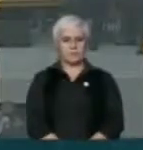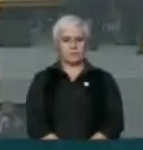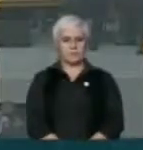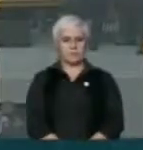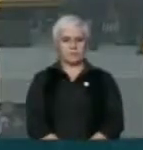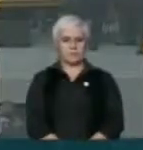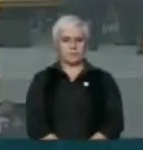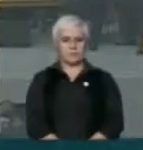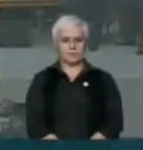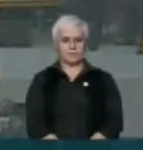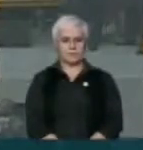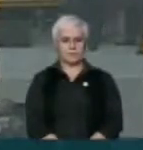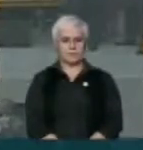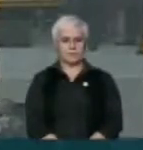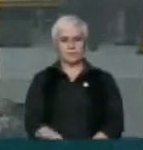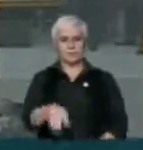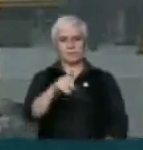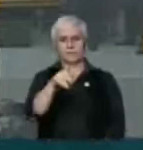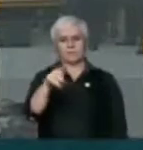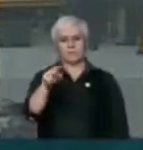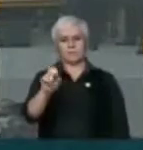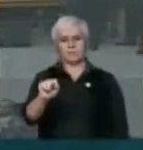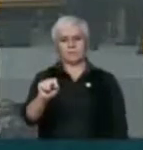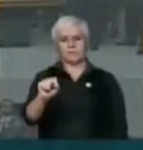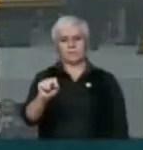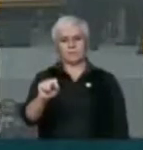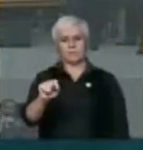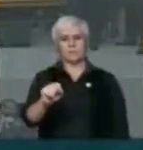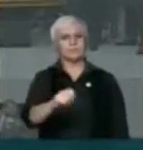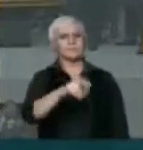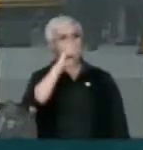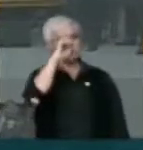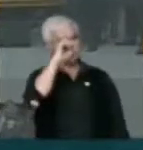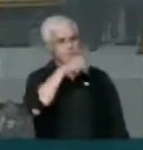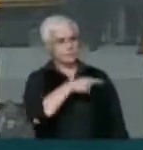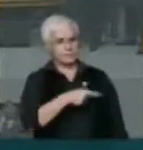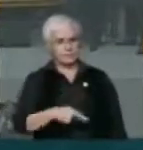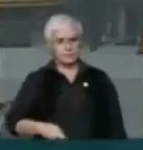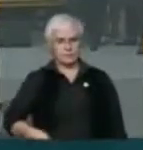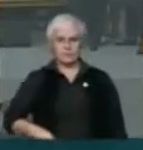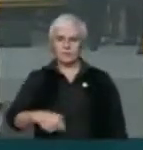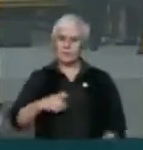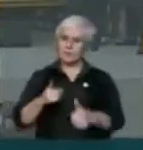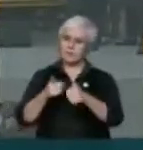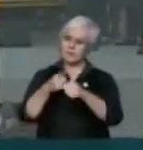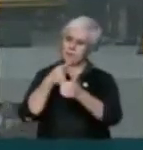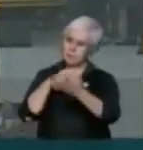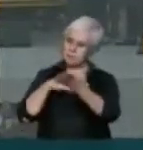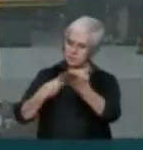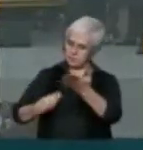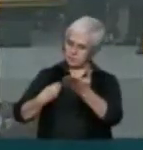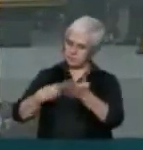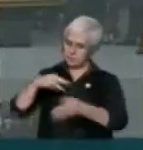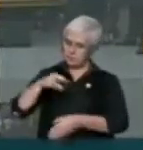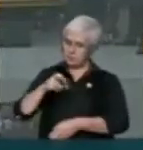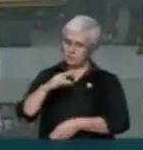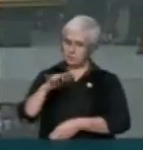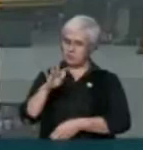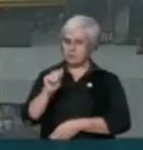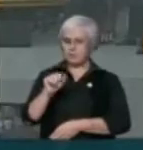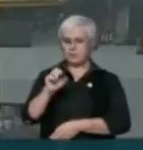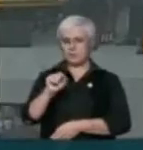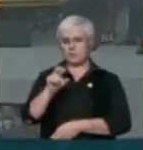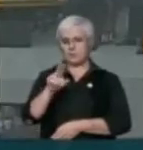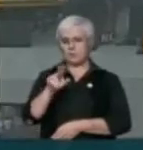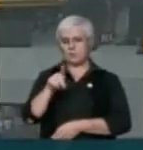Como vota PPS Senhor presidente, primeiro a presença da ministra Marta Suplicy nos honra